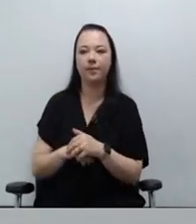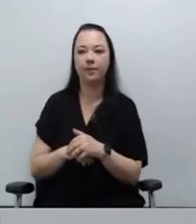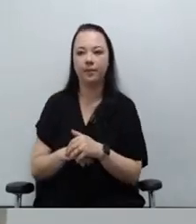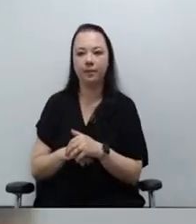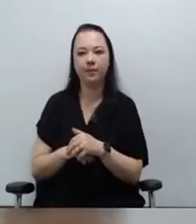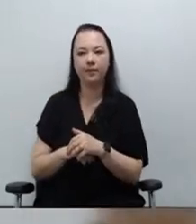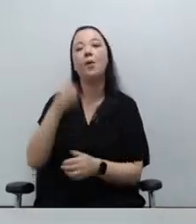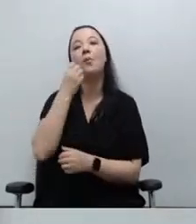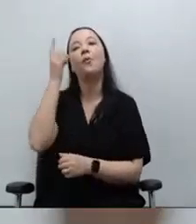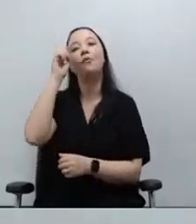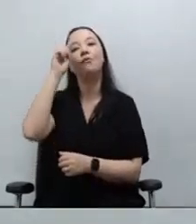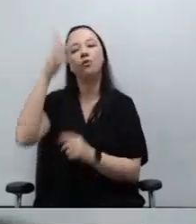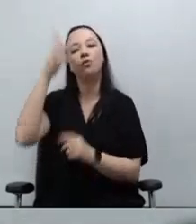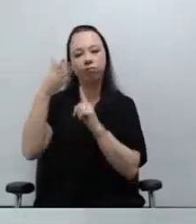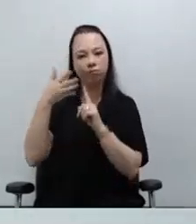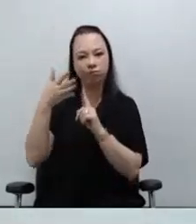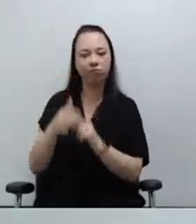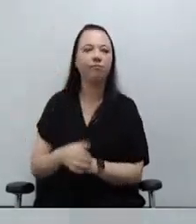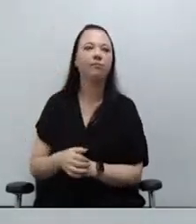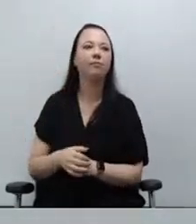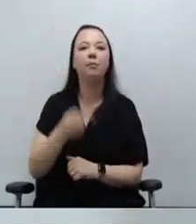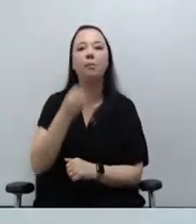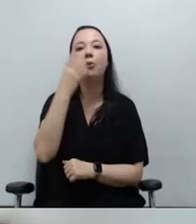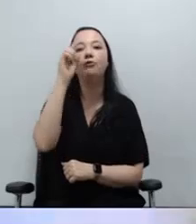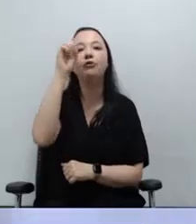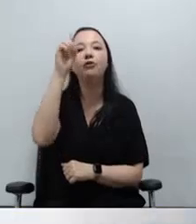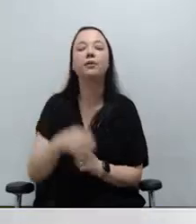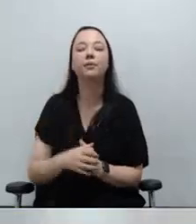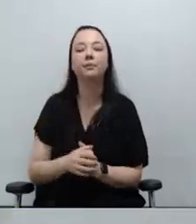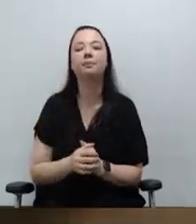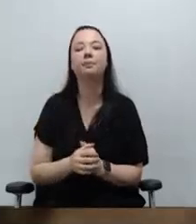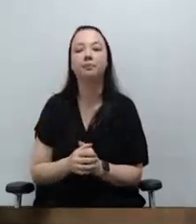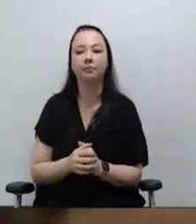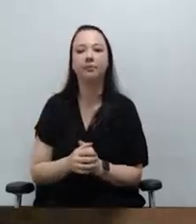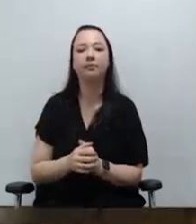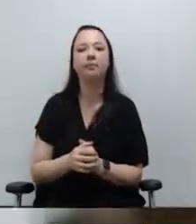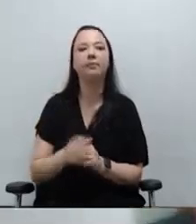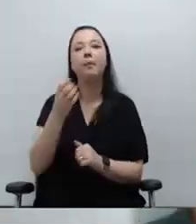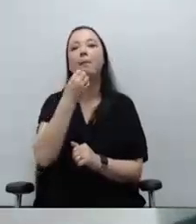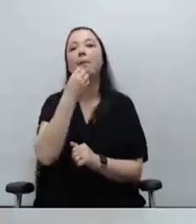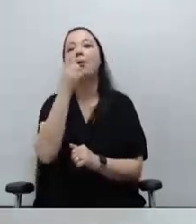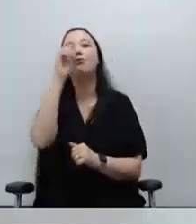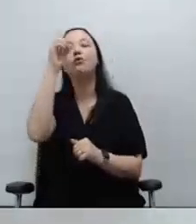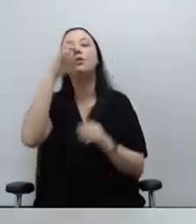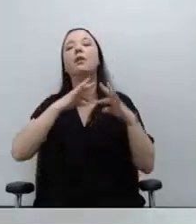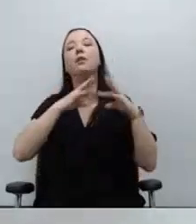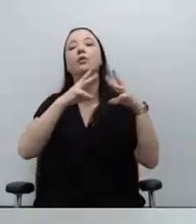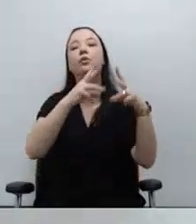Cristiane, bom dia com a palavra. Bom dia. Bom dia a todos e todas.